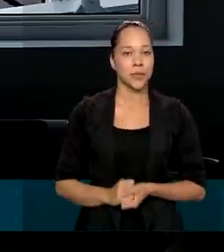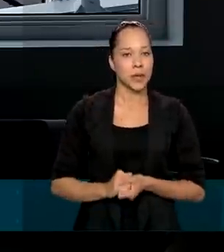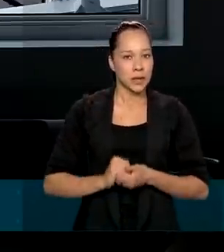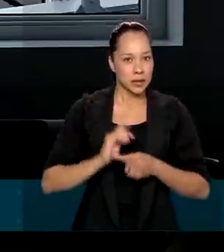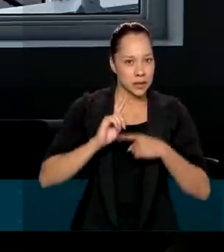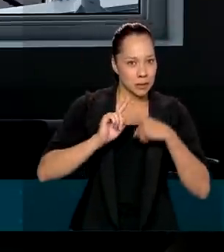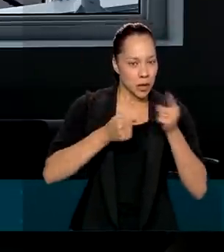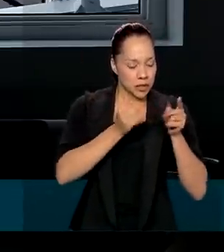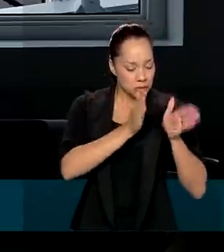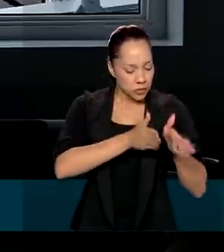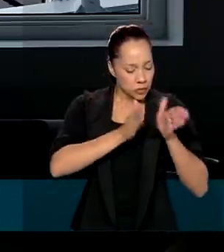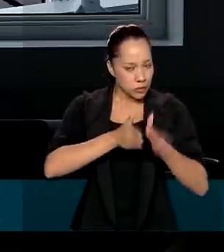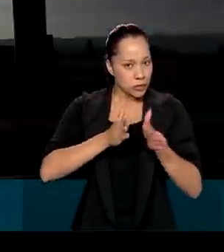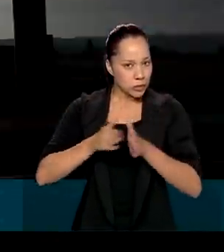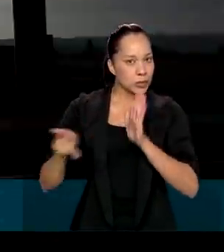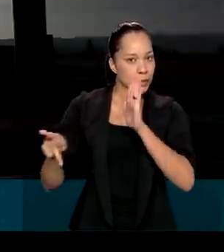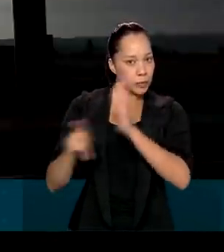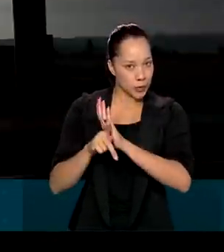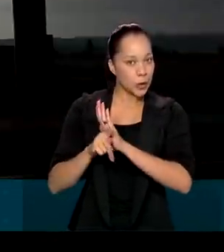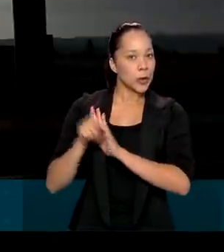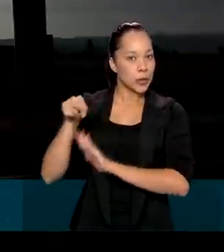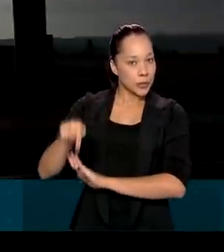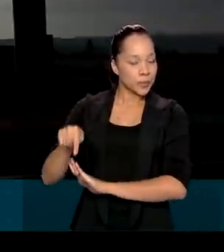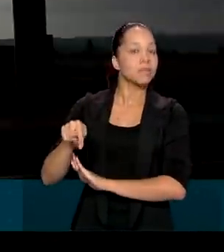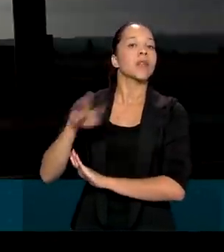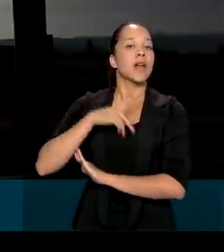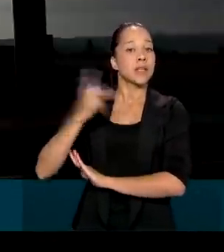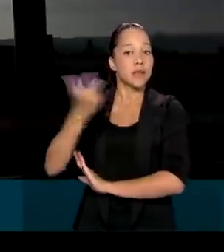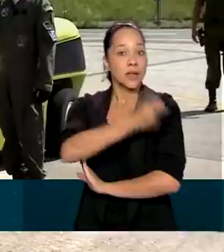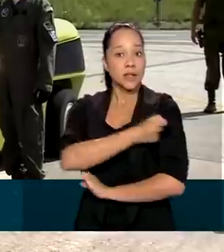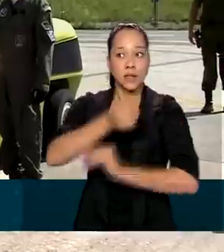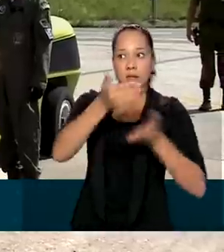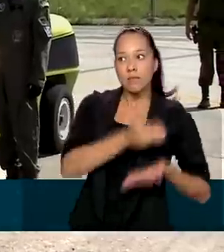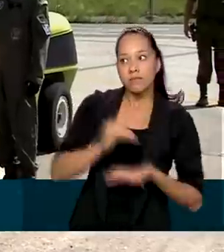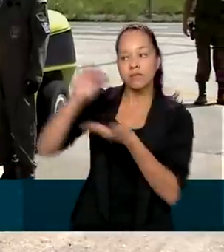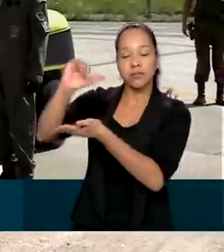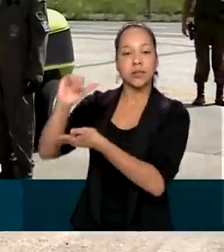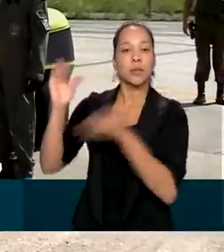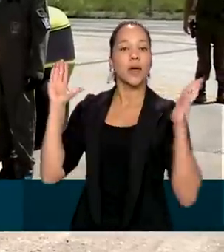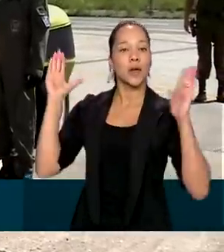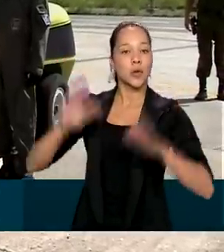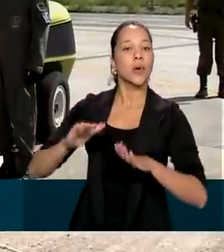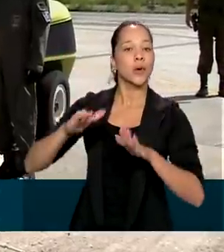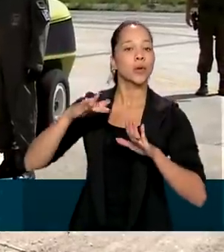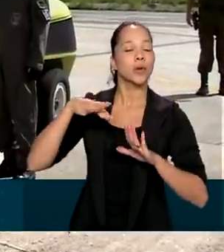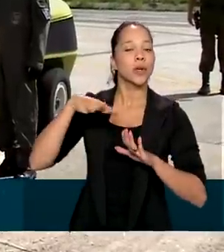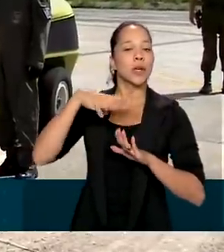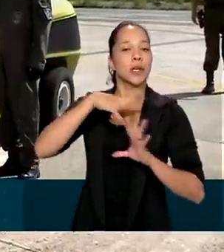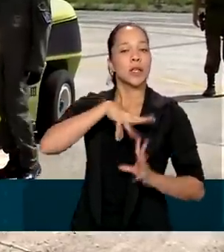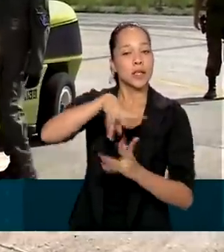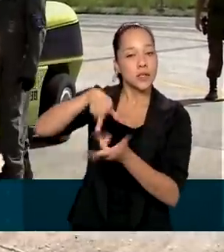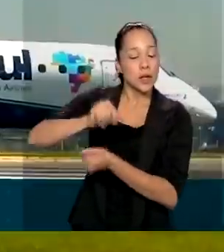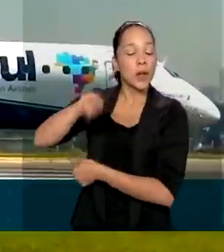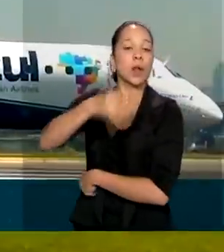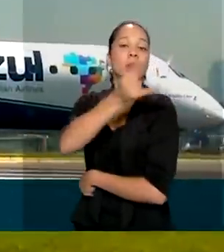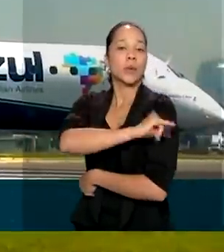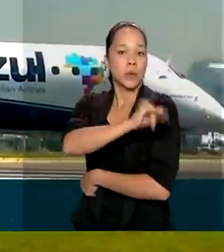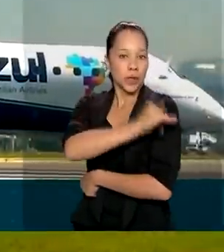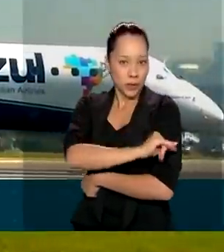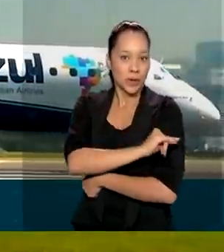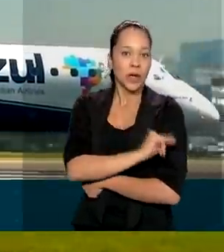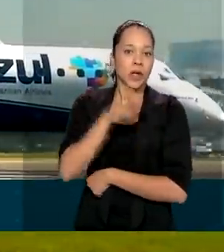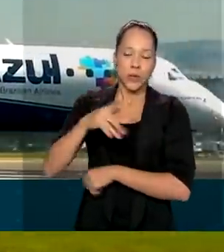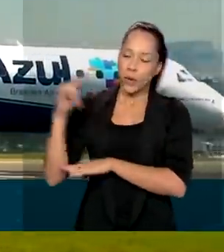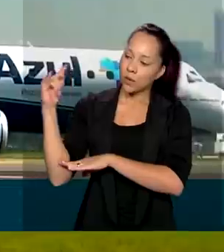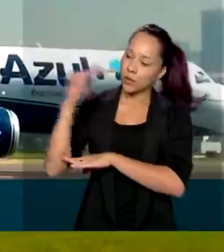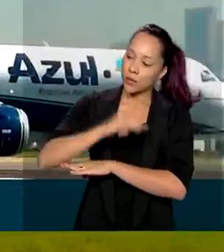passar pelos trâmites alfandegários, as vacinas serão enviadas para o aeroporto internacional Tom Jobim, na cidade do Rio de Janeiro, em uma